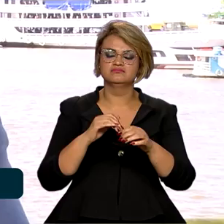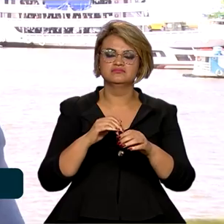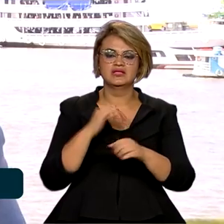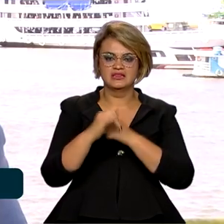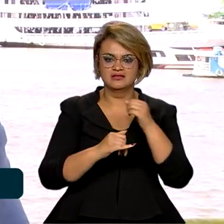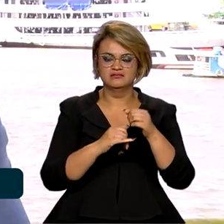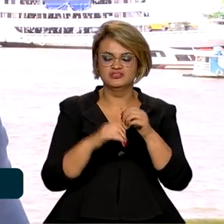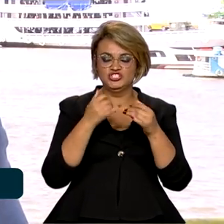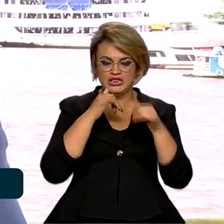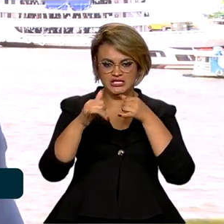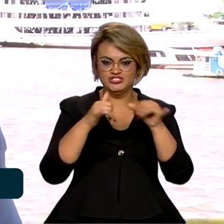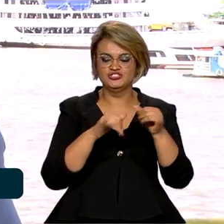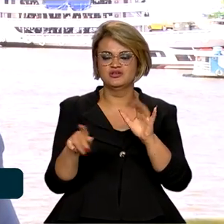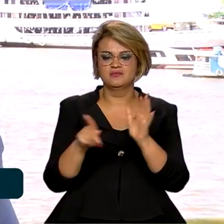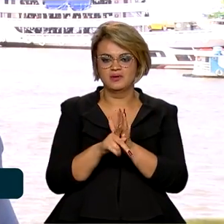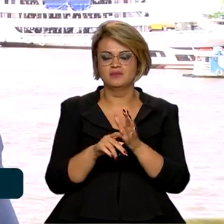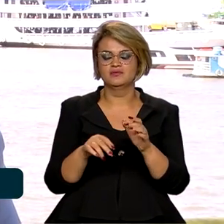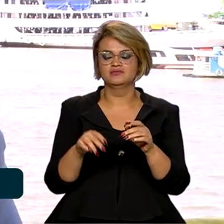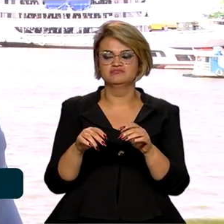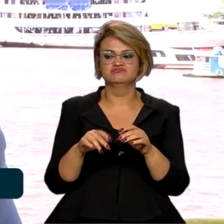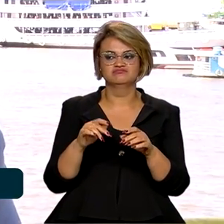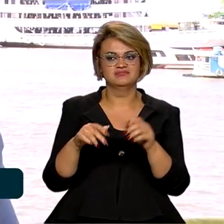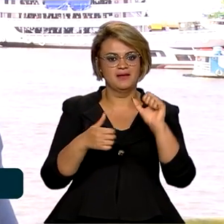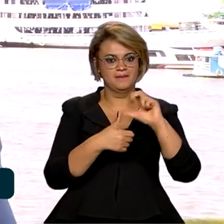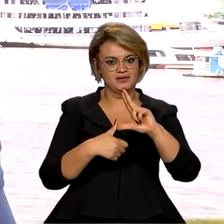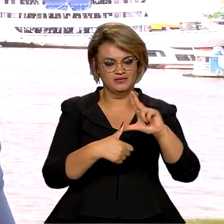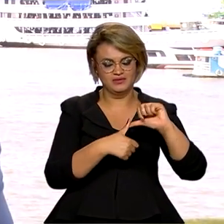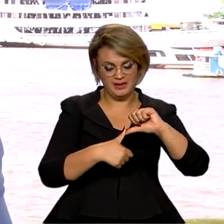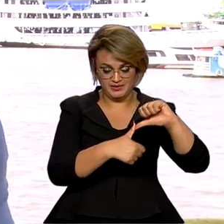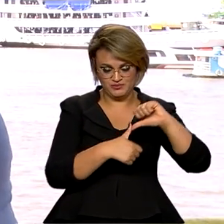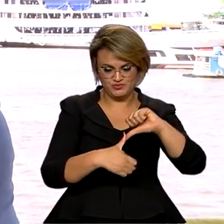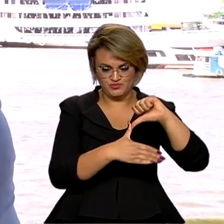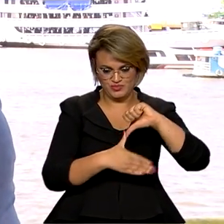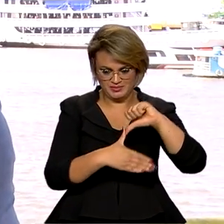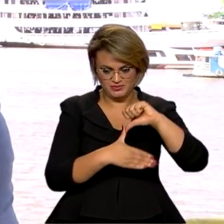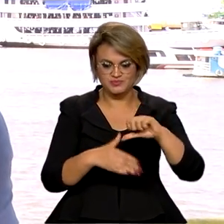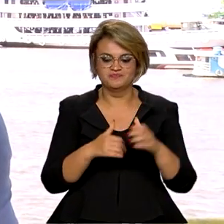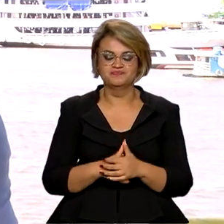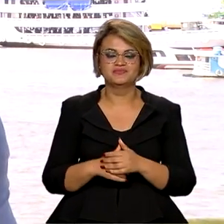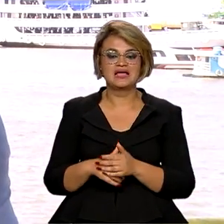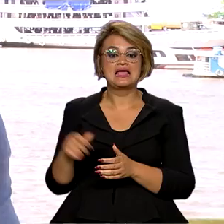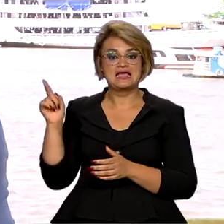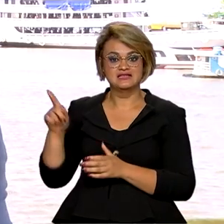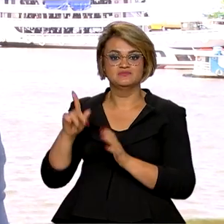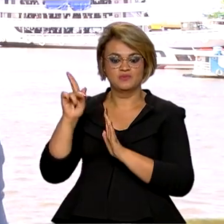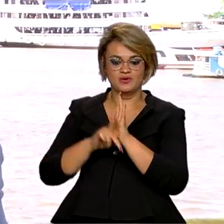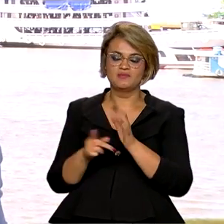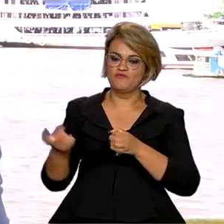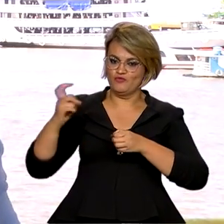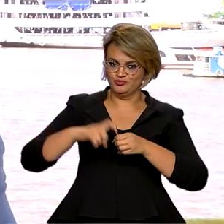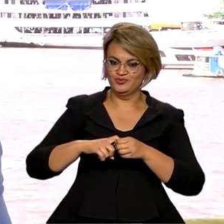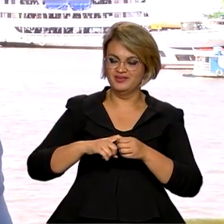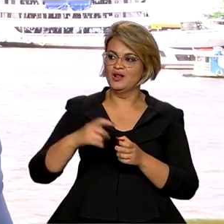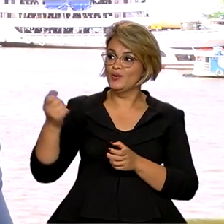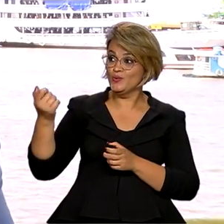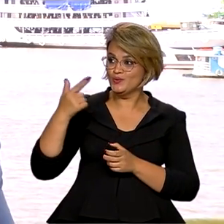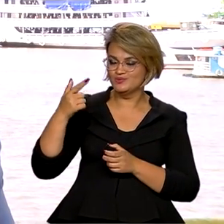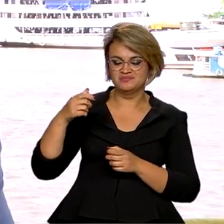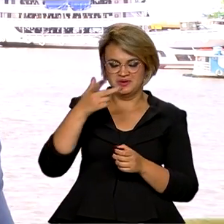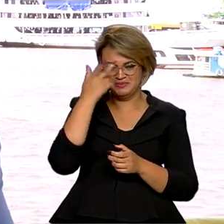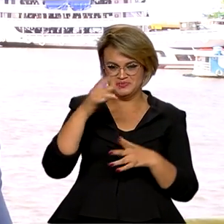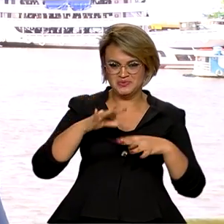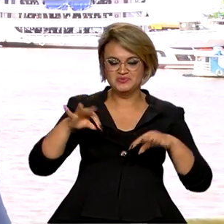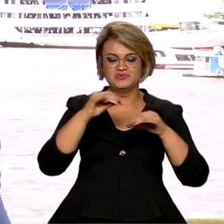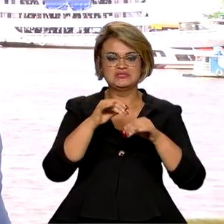do Sul. Durante o evento, o programa Luz para Todos foi oficialmente retomado. O objetivo é levar energia